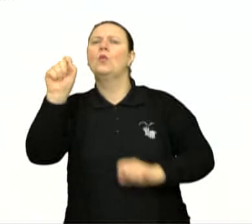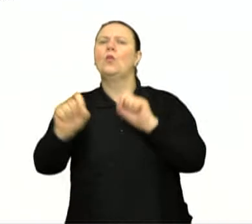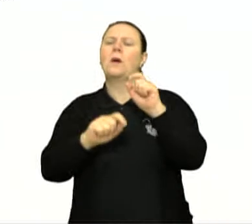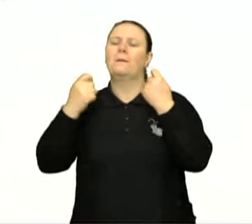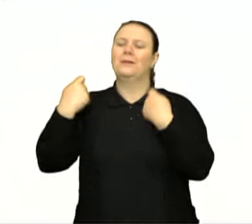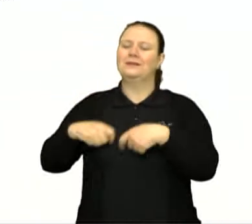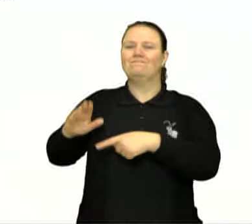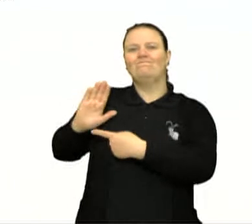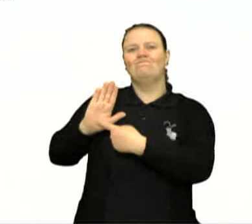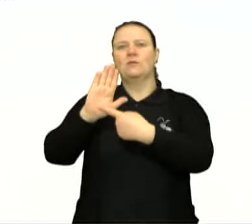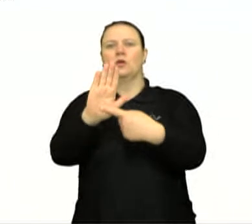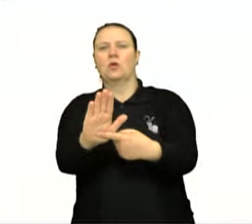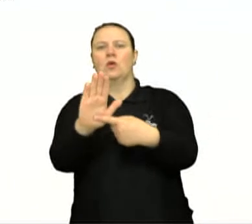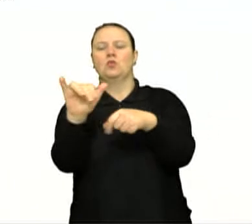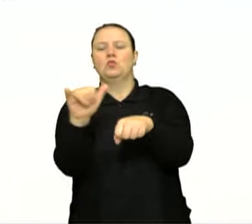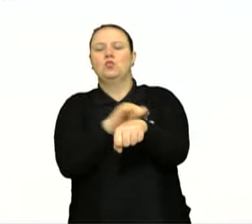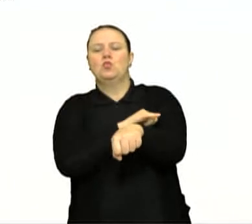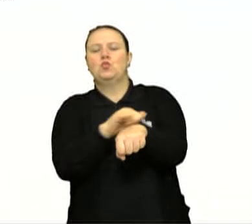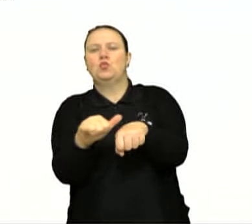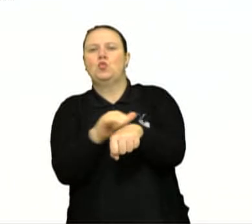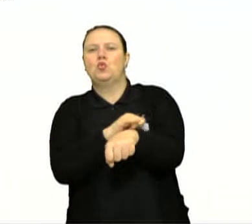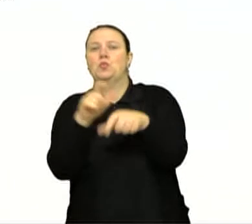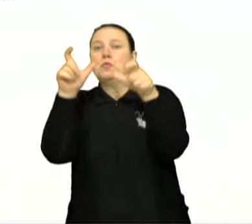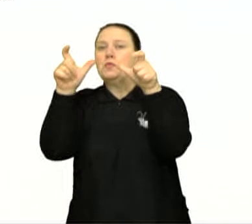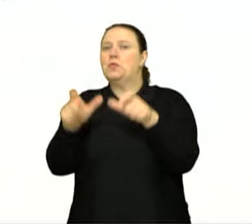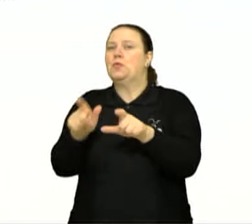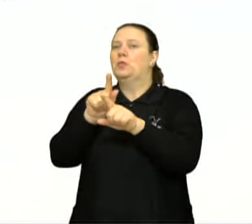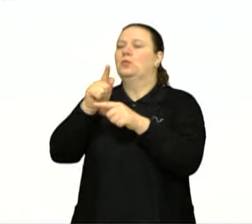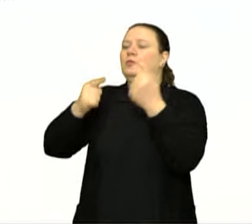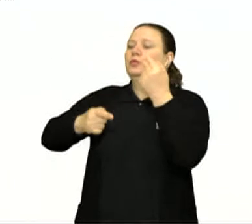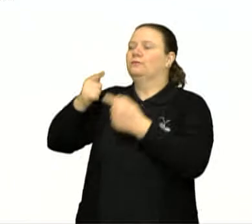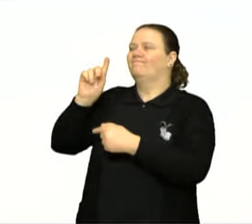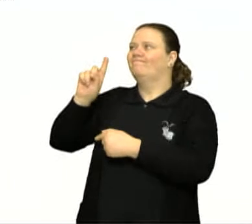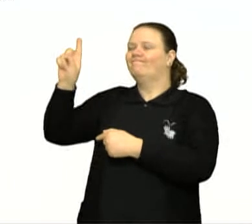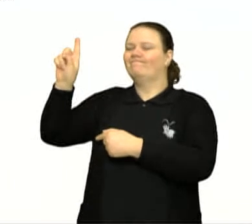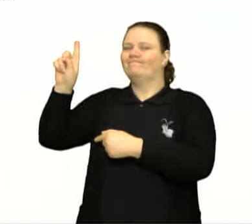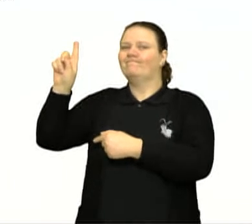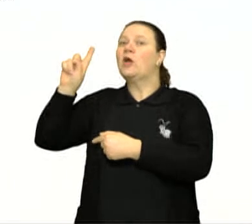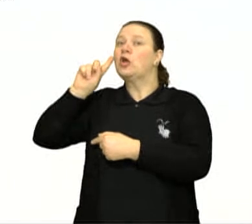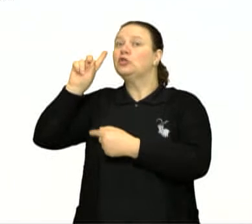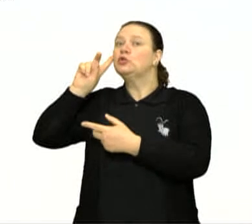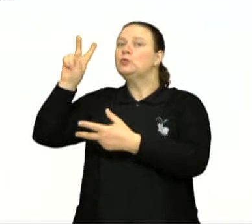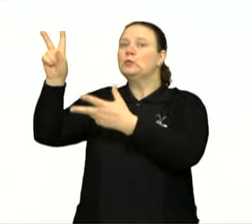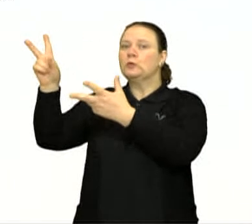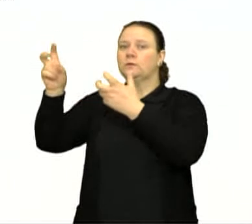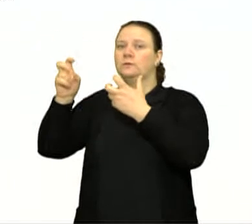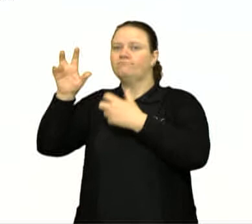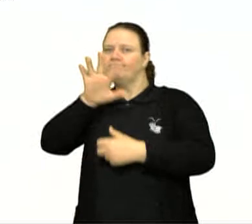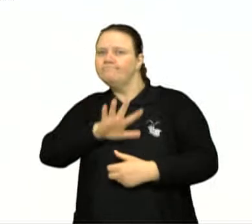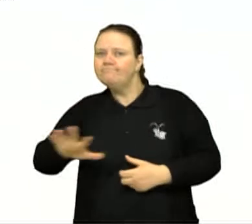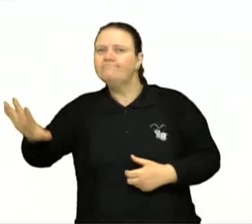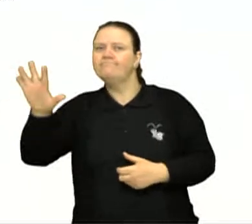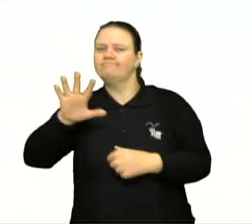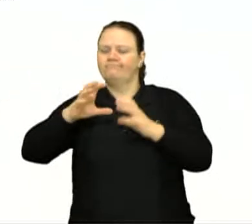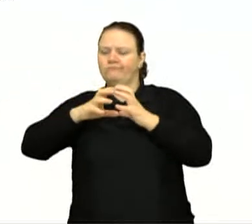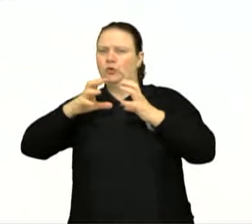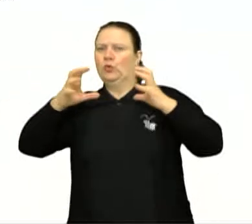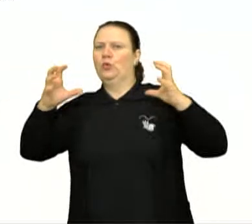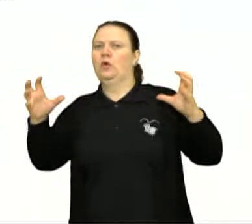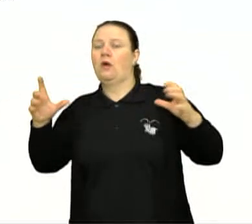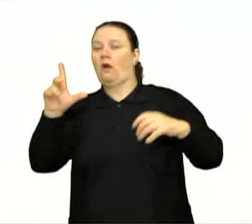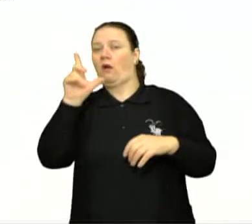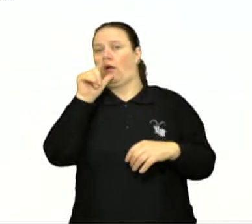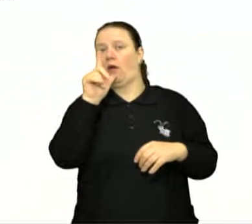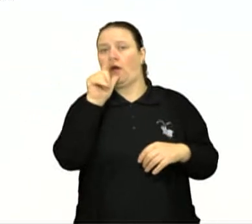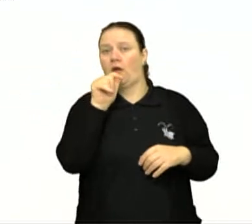estratégico da posição. Olhando o mapinha aqui, nós percebemos uma grande área de acesso à água, tanto